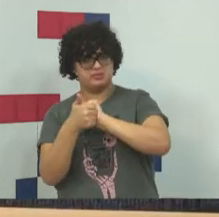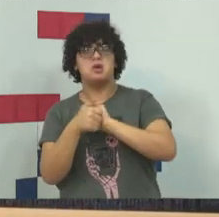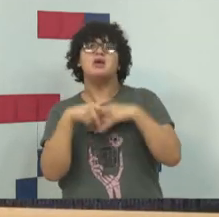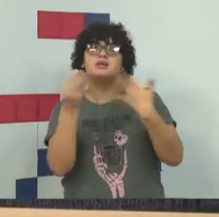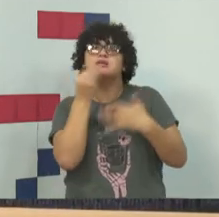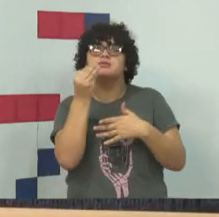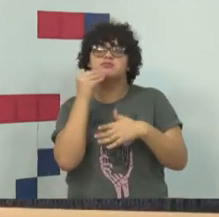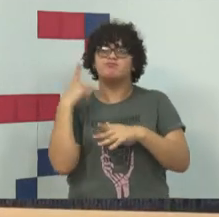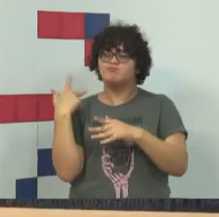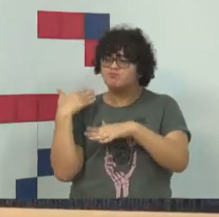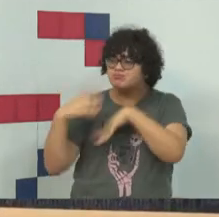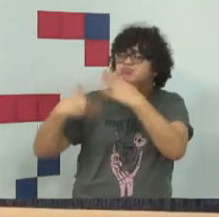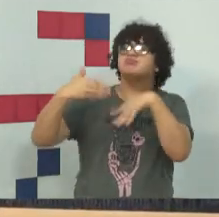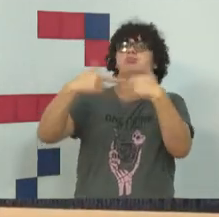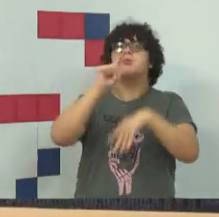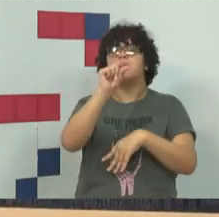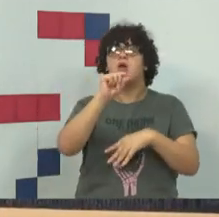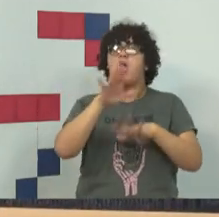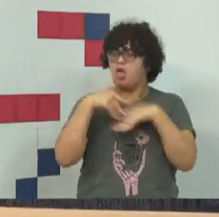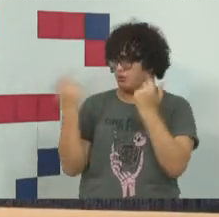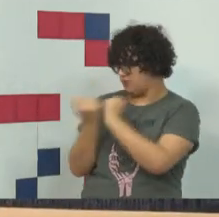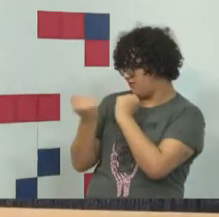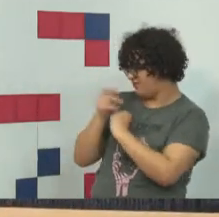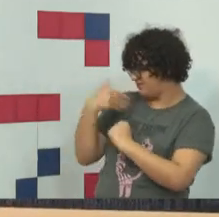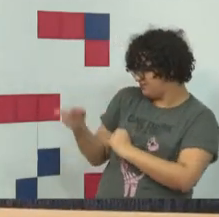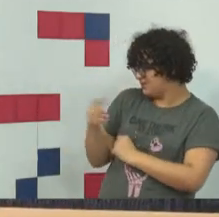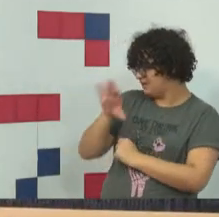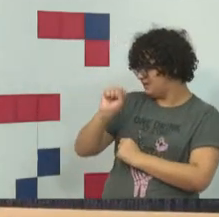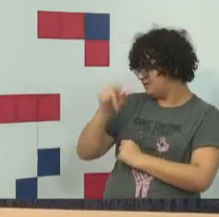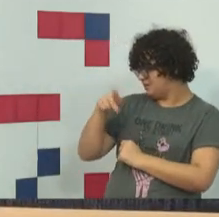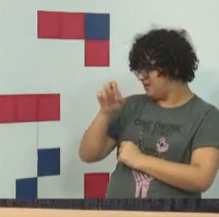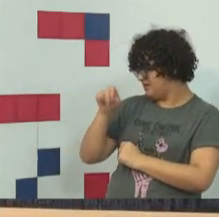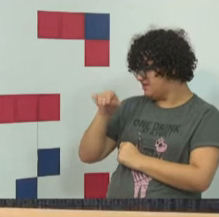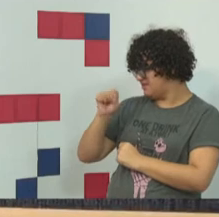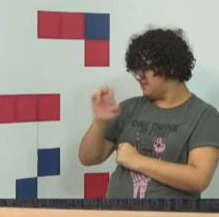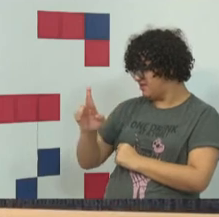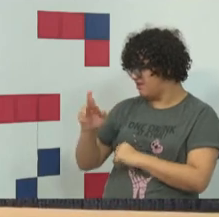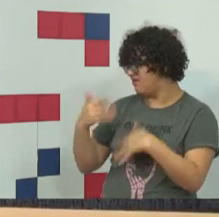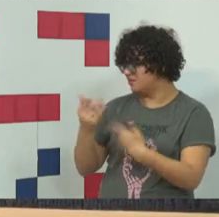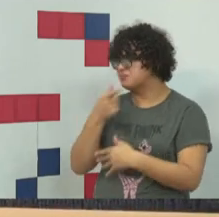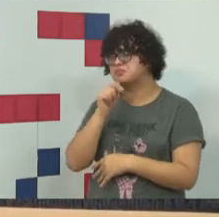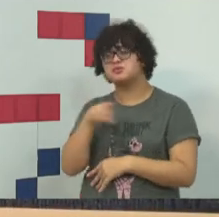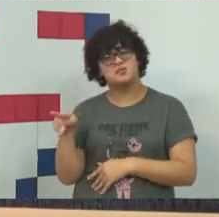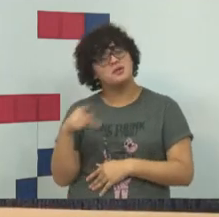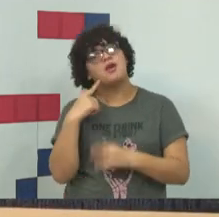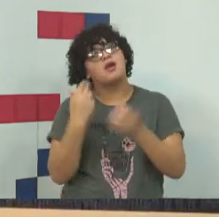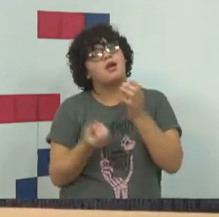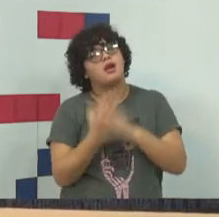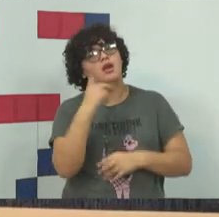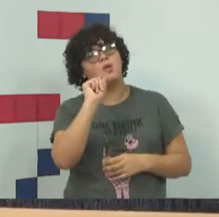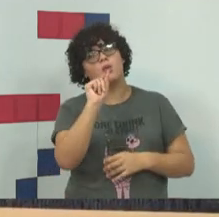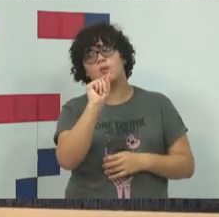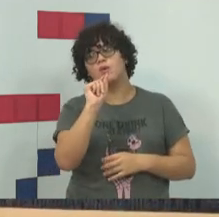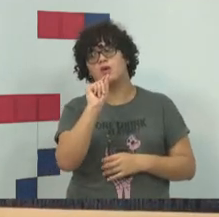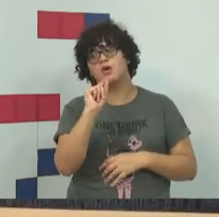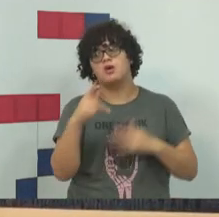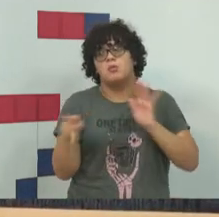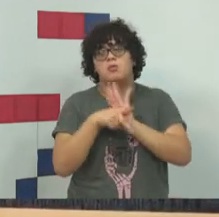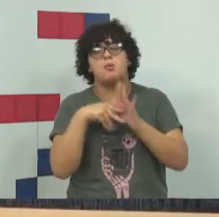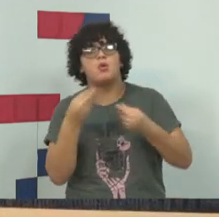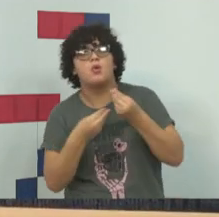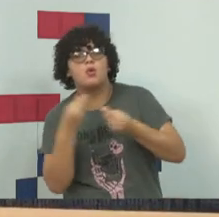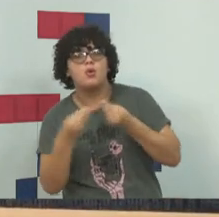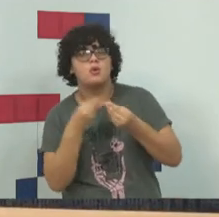defendo, como disse o Spencer, agora, mais do que nunca, a criação de uma espécie de